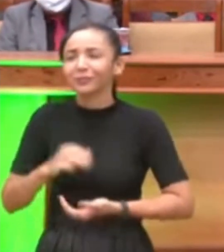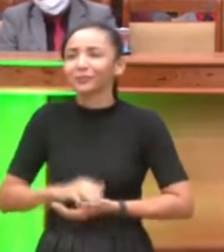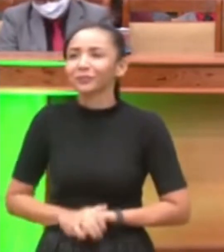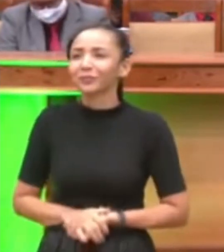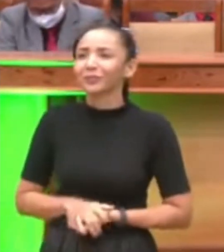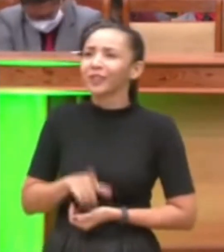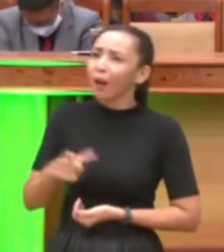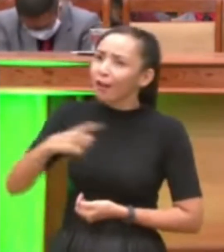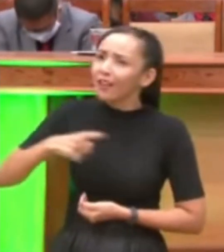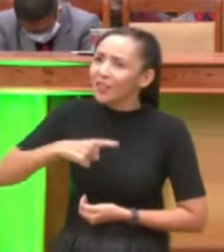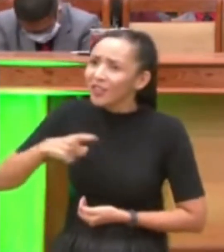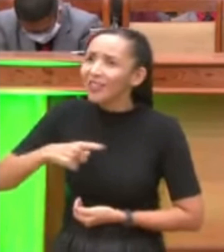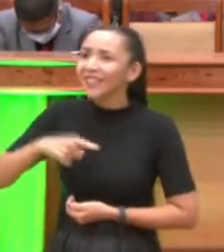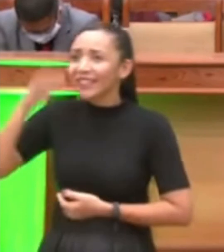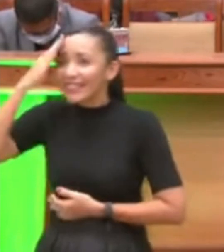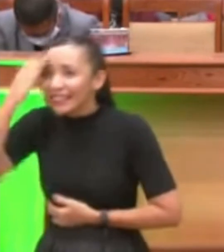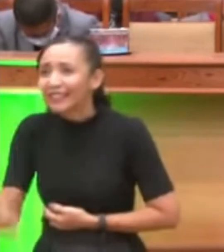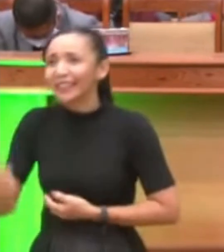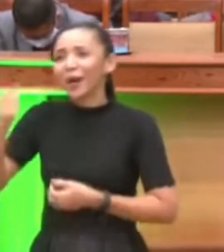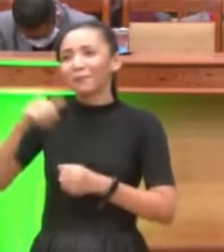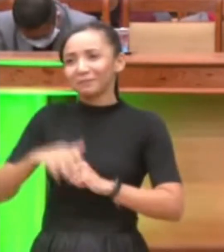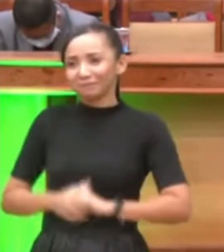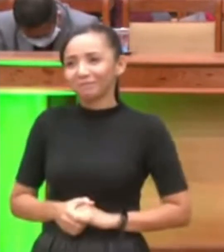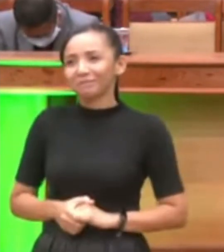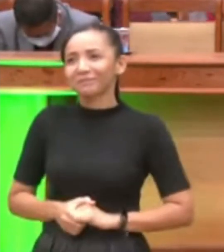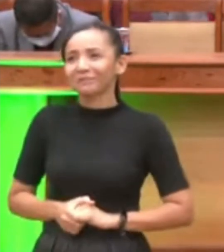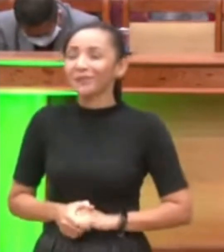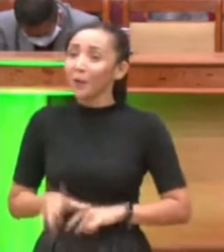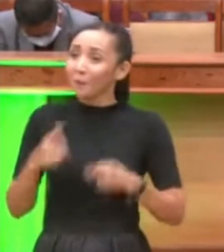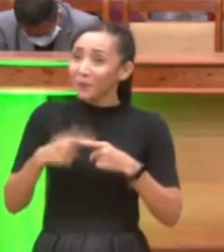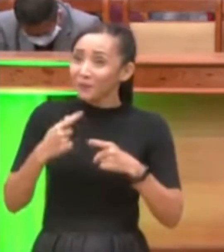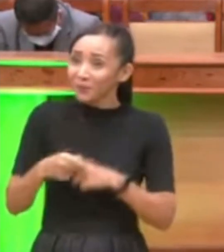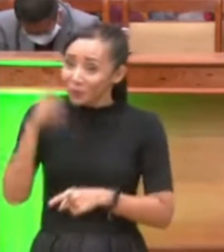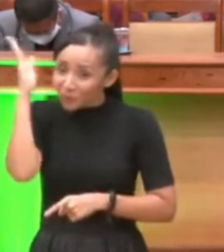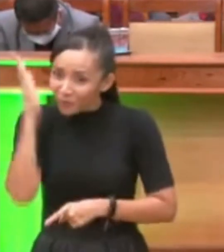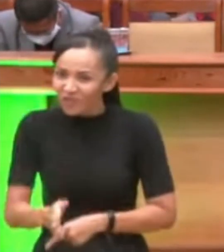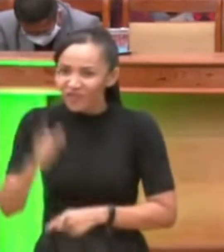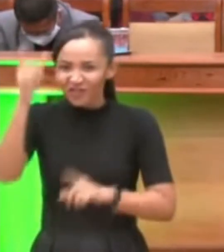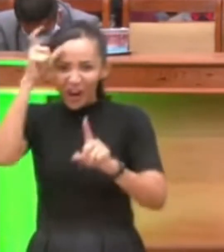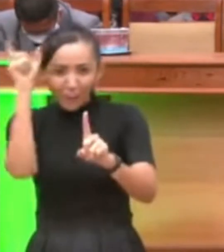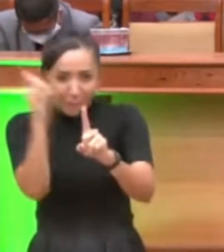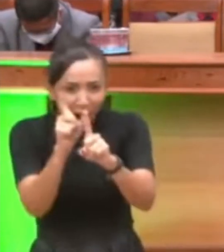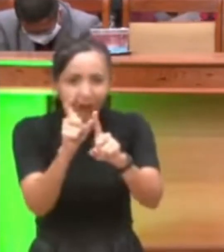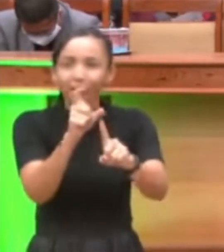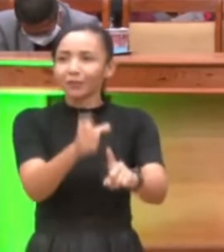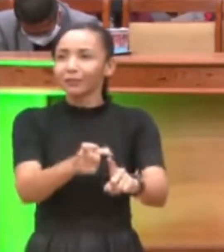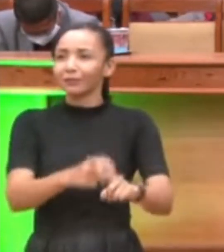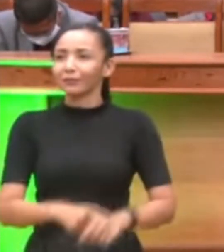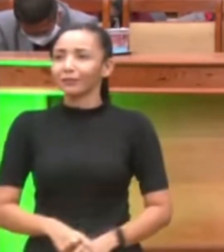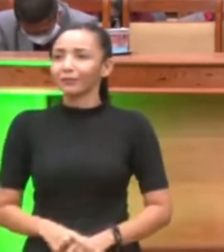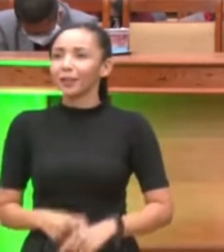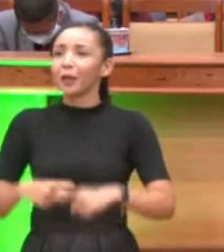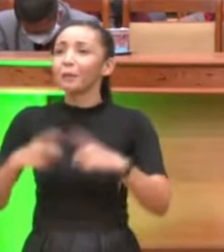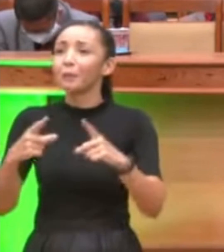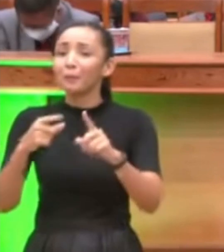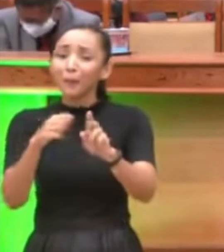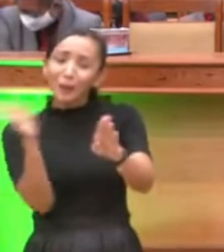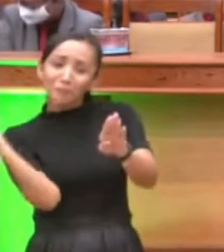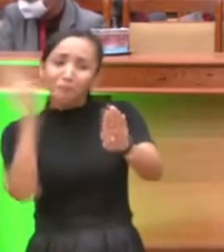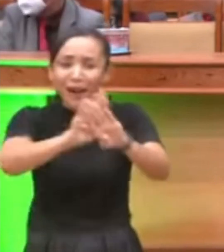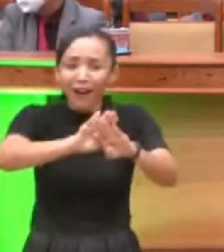por isso que tem que ter discernimento né, assim porque senão eu já ia expulsar então tem que ter